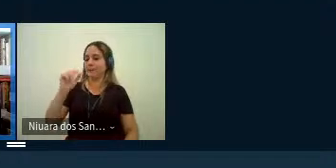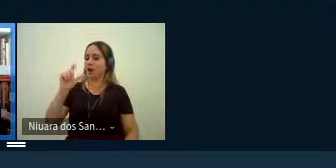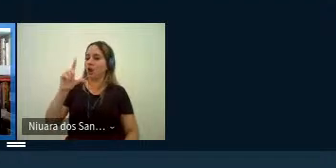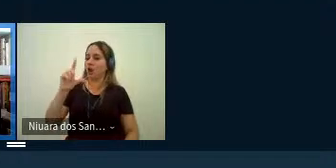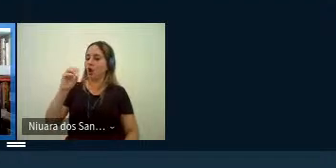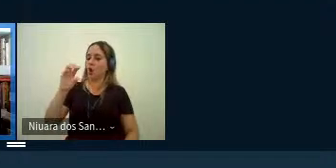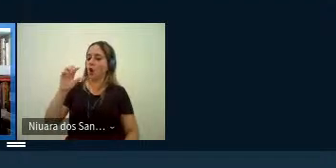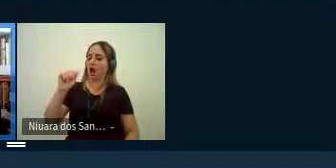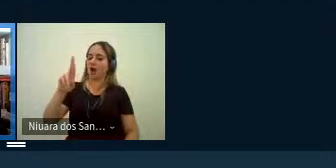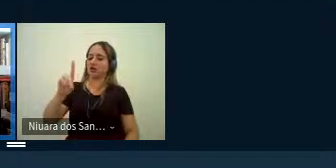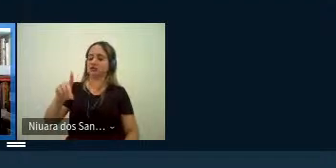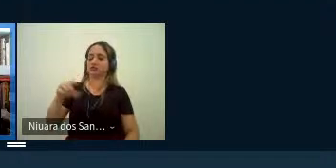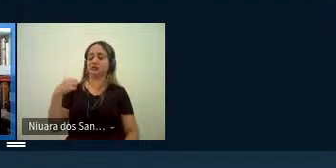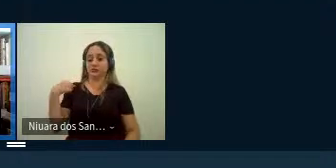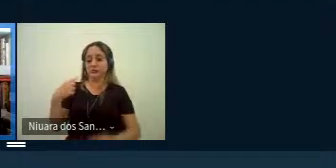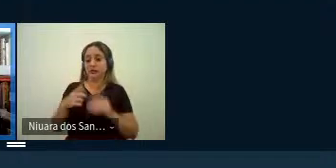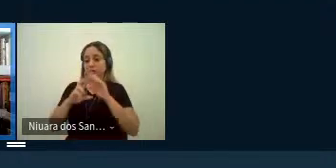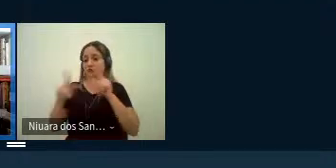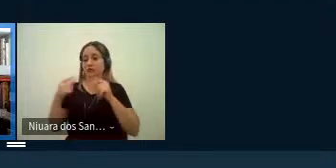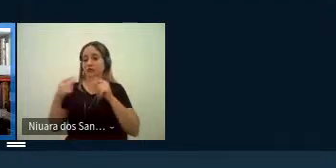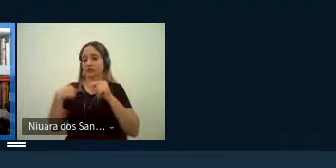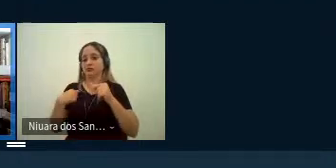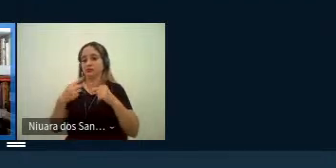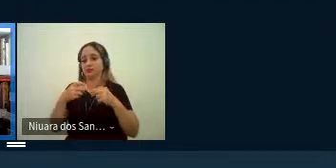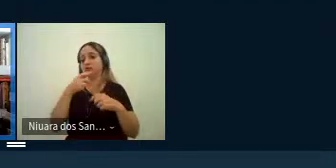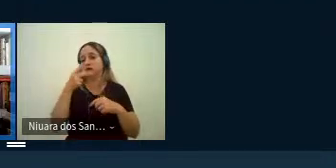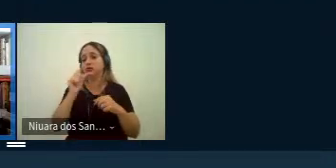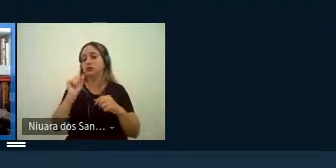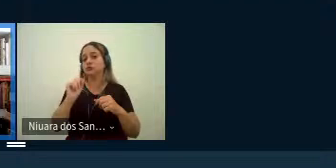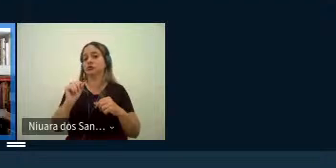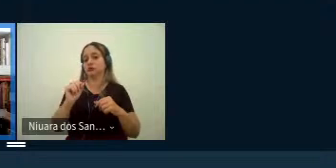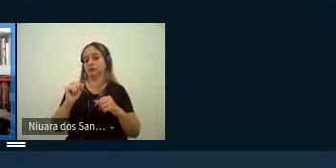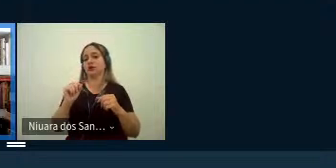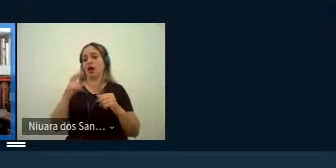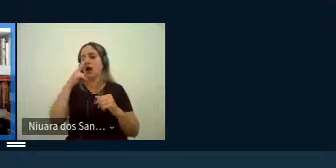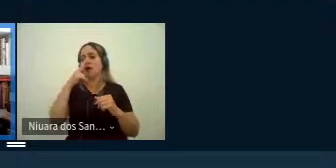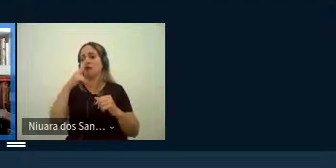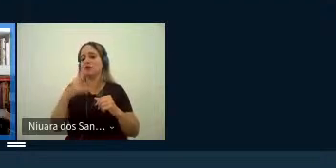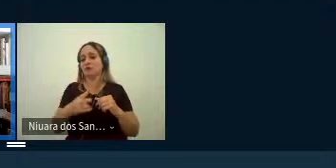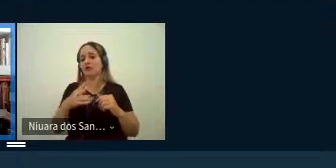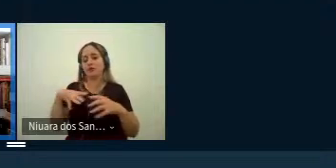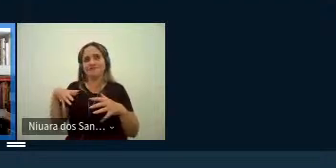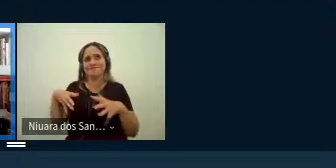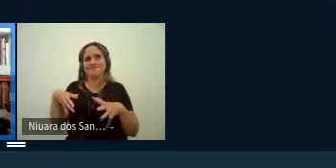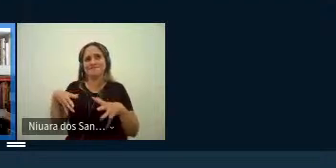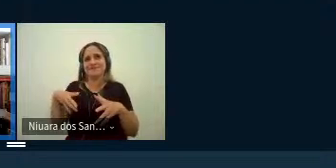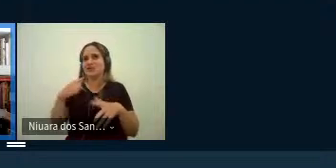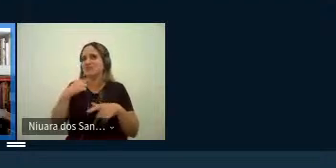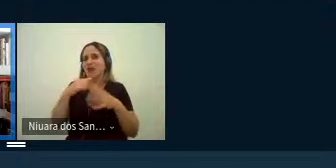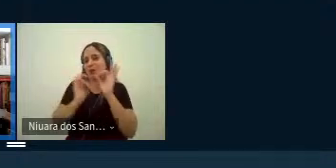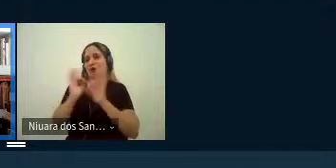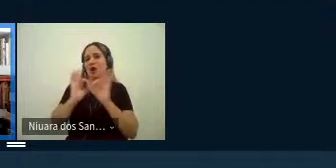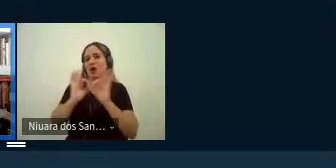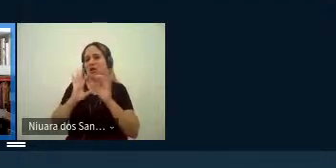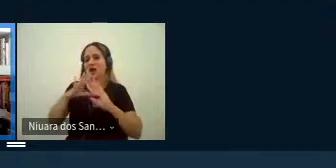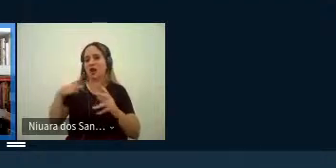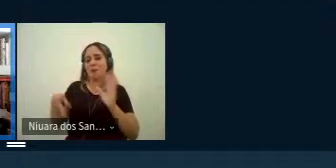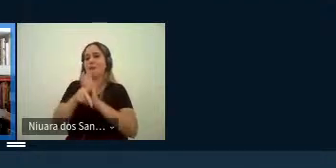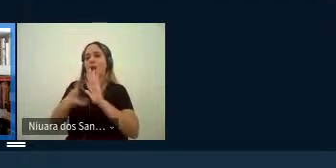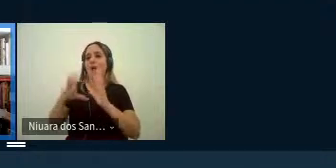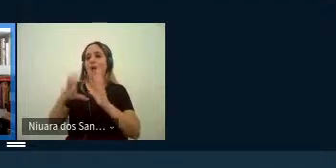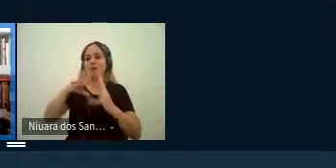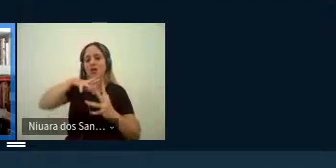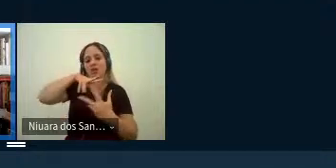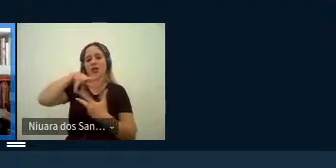ao mesmo tempo né como baluarde contra as forças desenfreadas da própria globalização assim como mostra a importância para